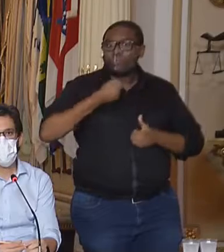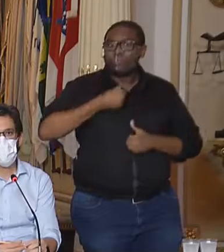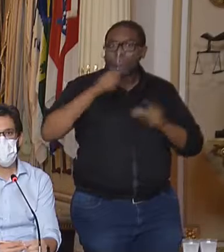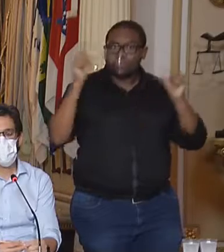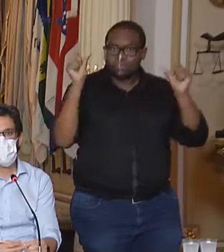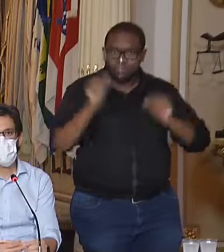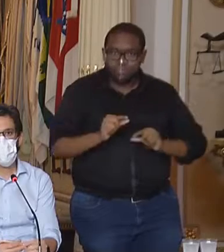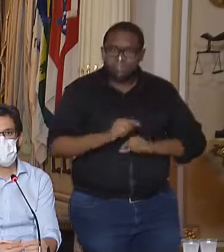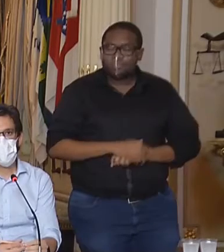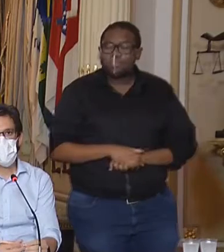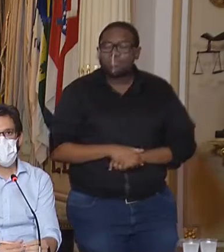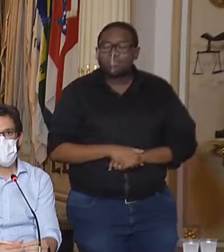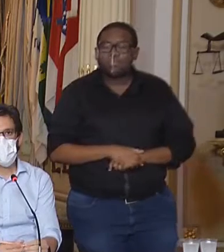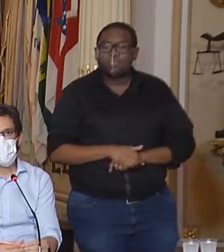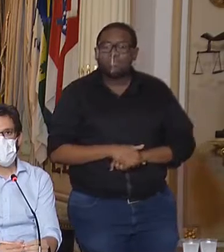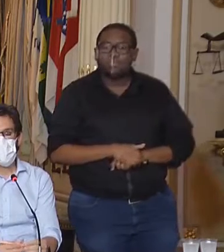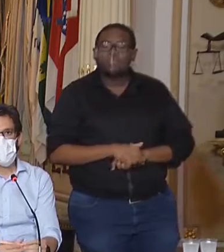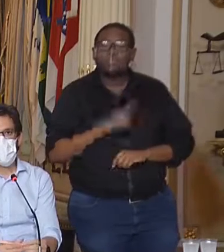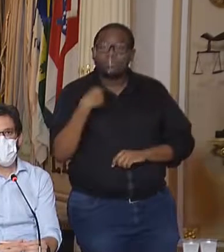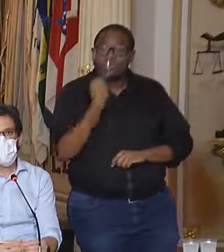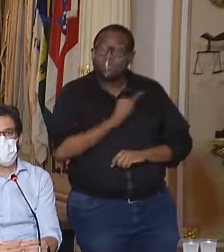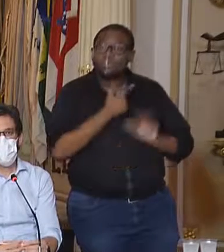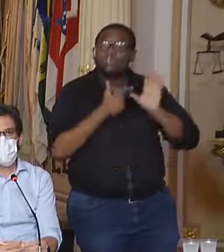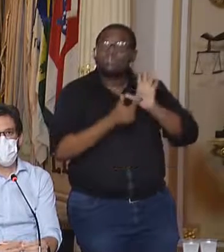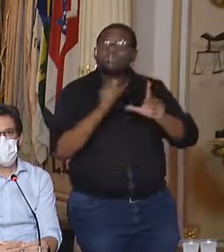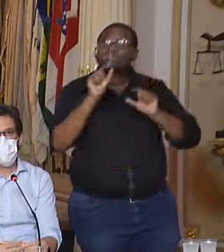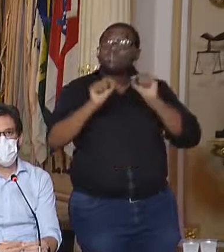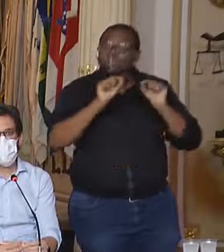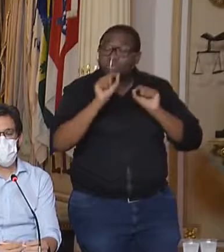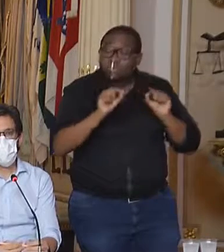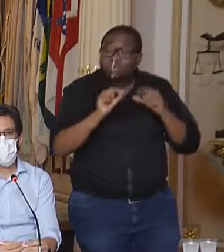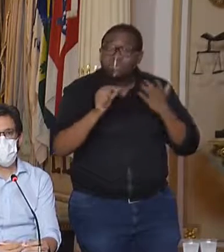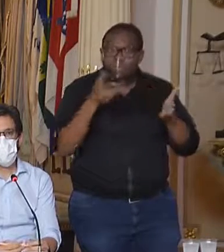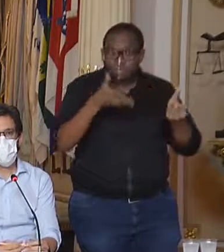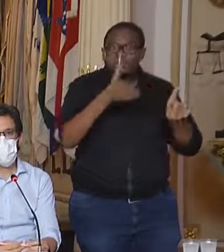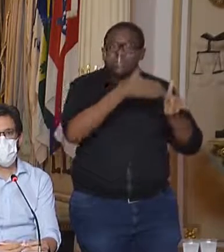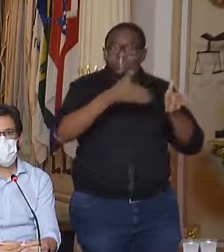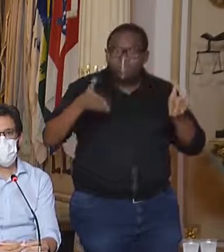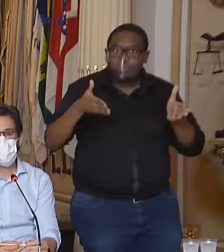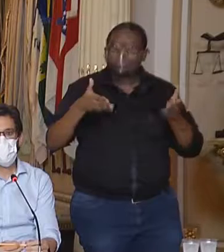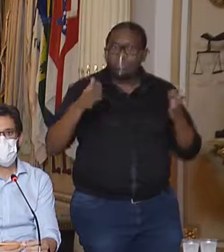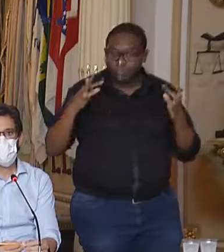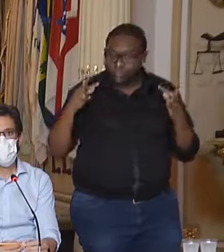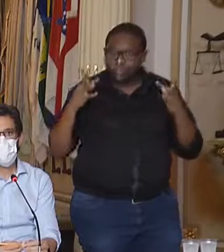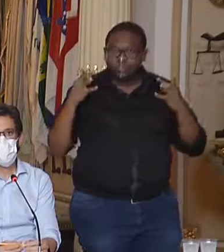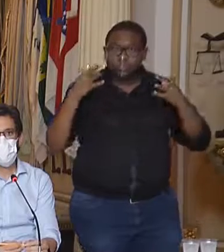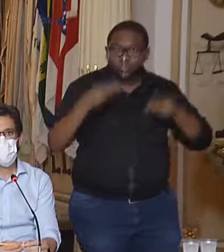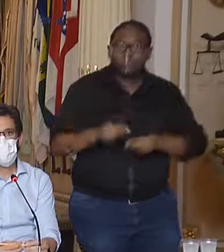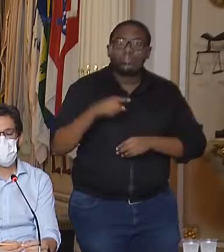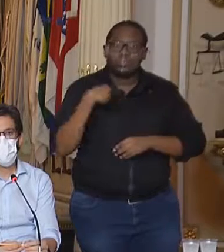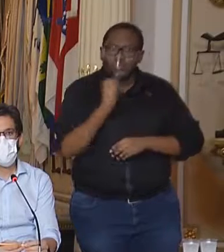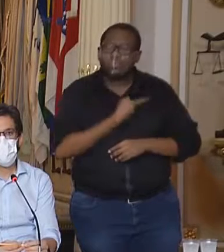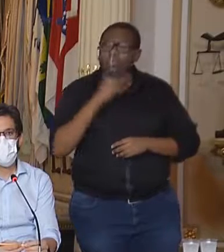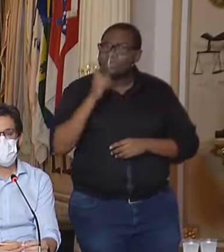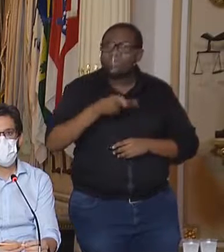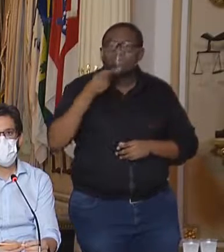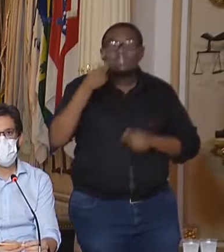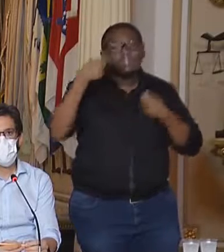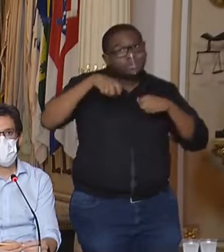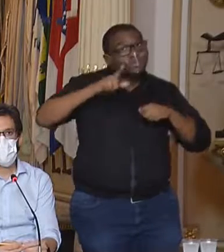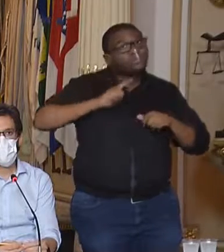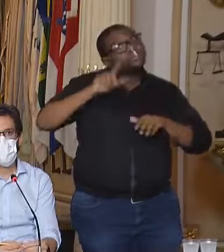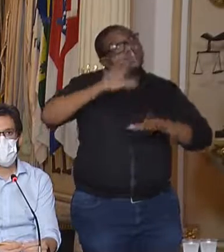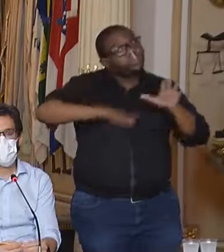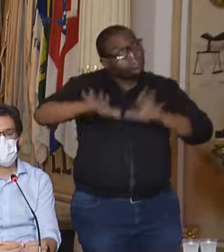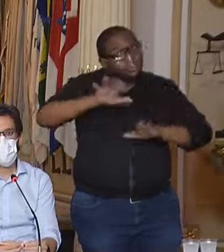plano de convivência. Destacando que para todos esse processo, como a gente tem procurado dizer, é preciso muita cautela.